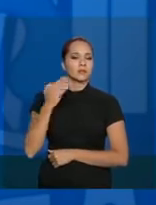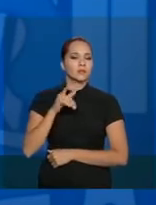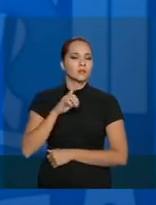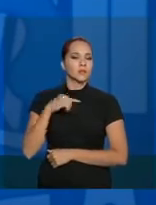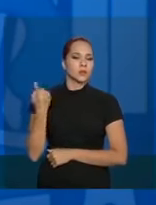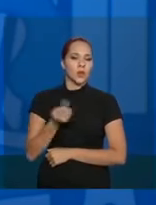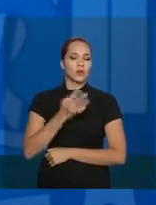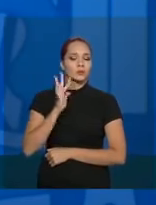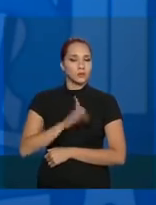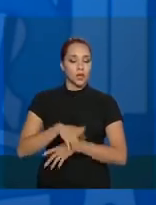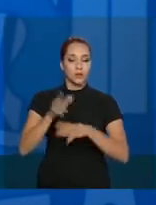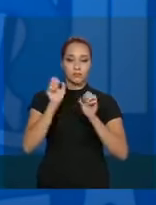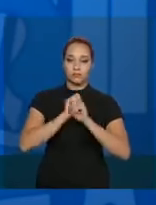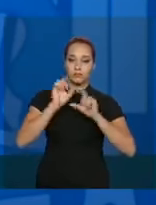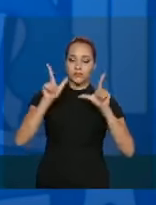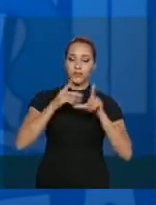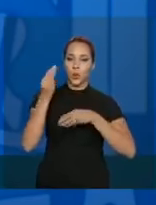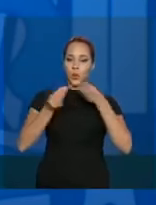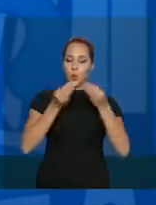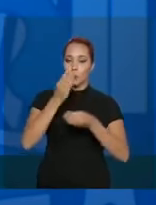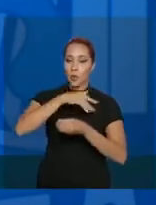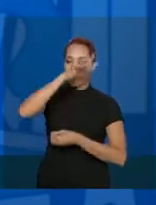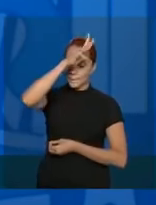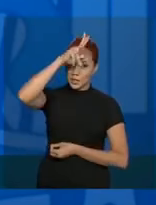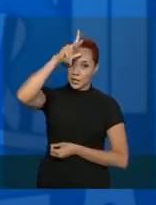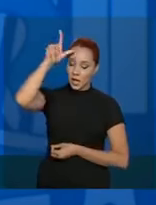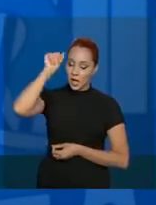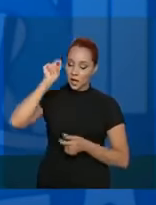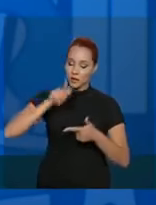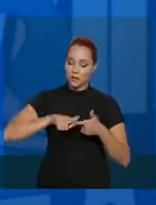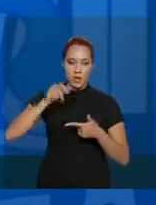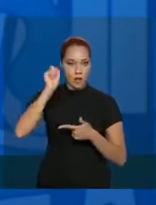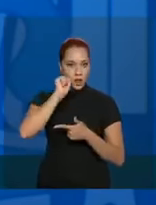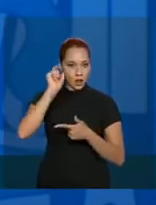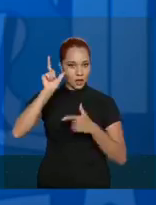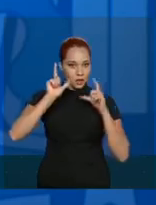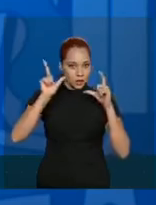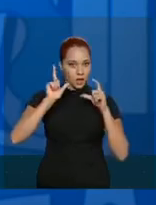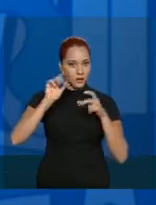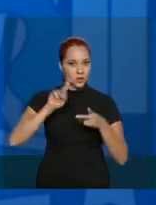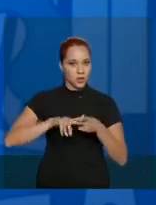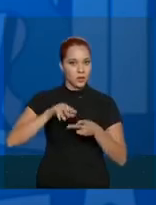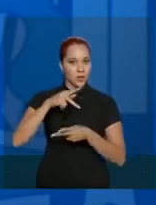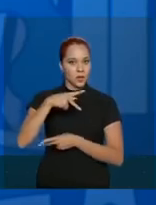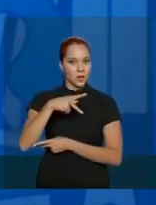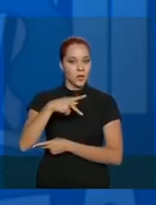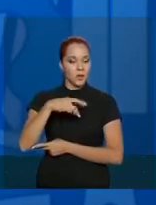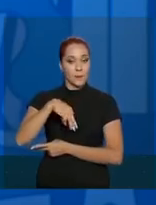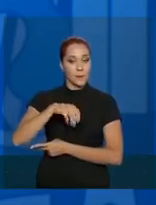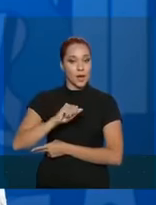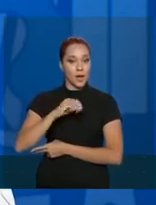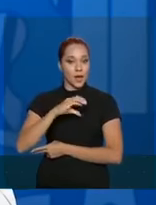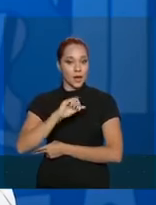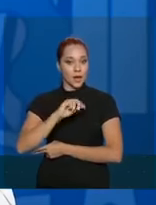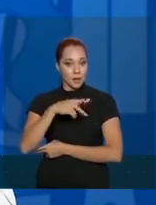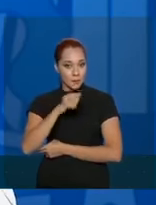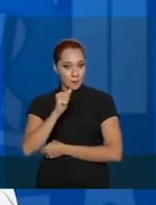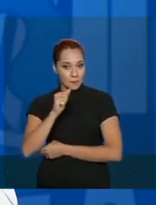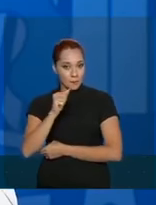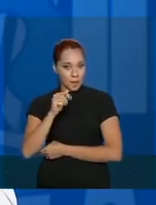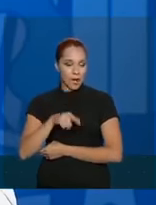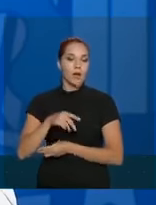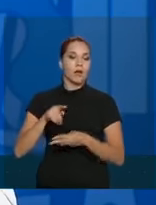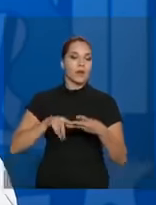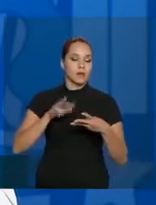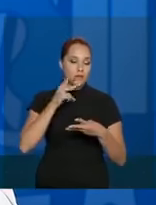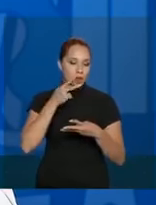nós alertamos sobre Manaus, alertamos sobre Macapá, e alertamos sobre Fortaleza.